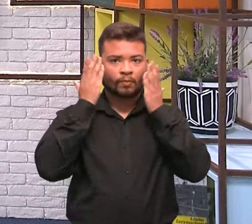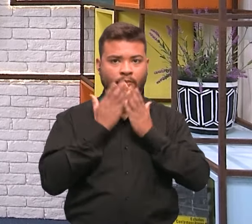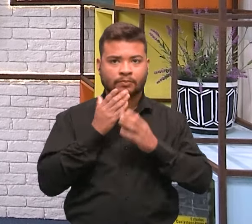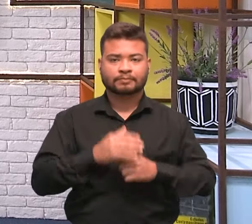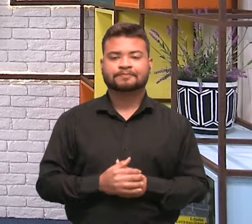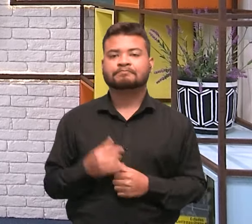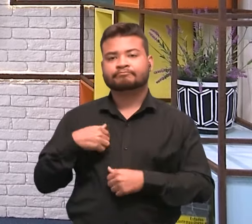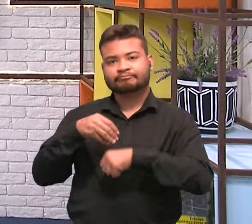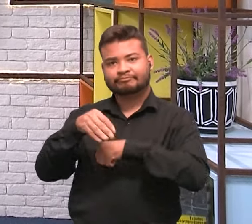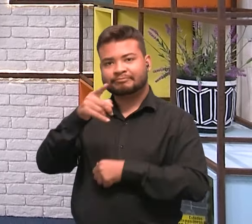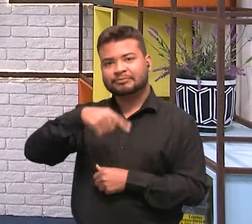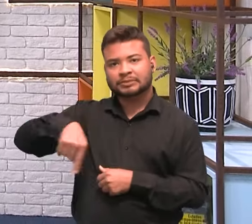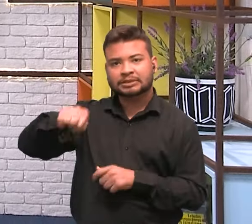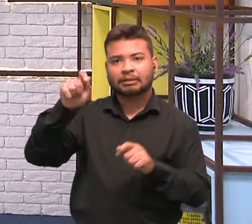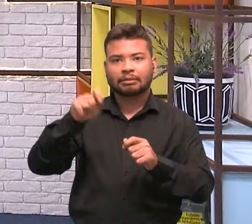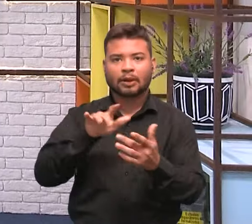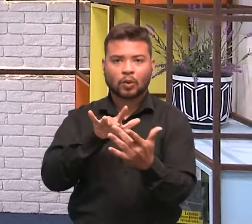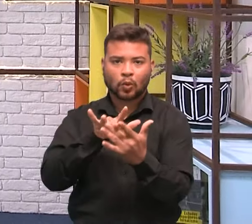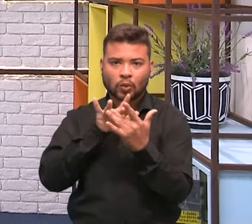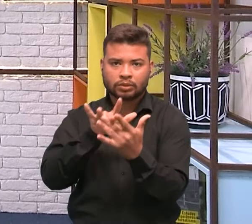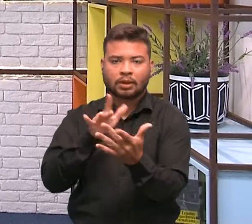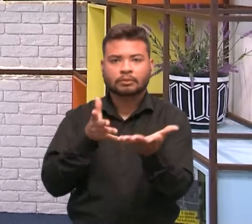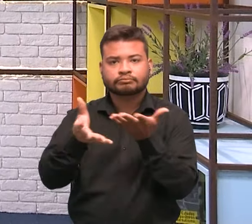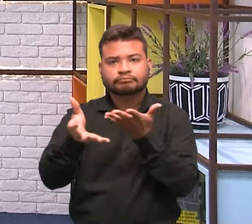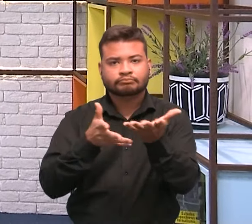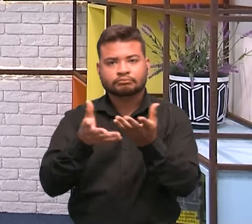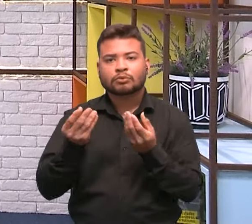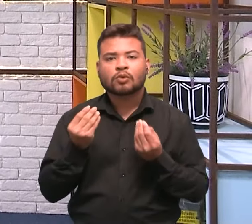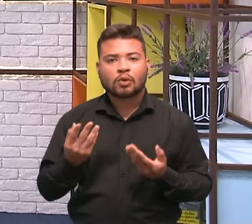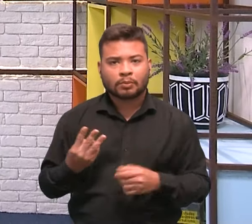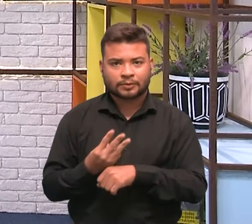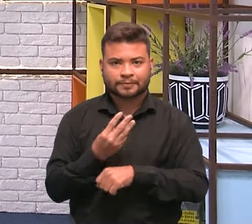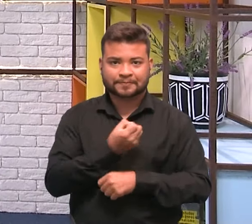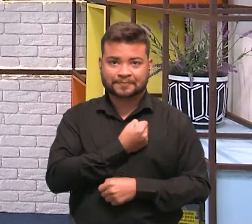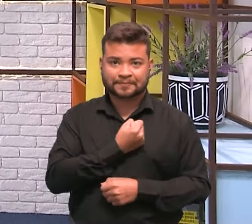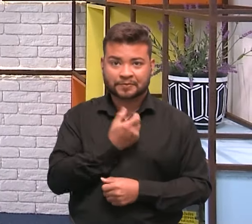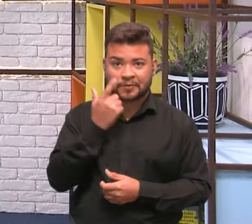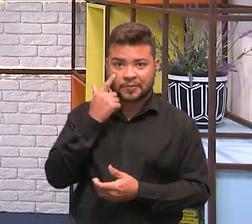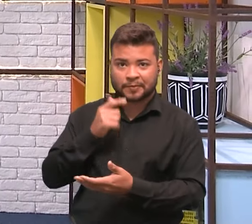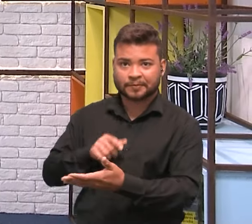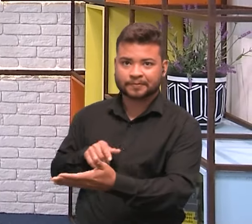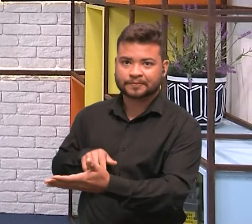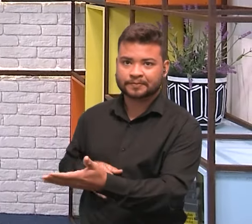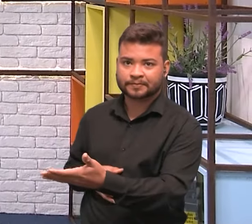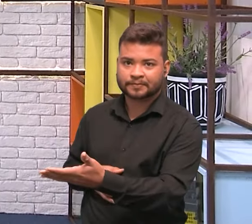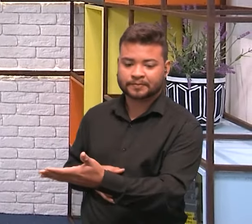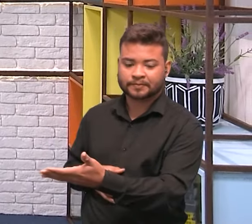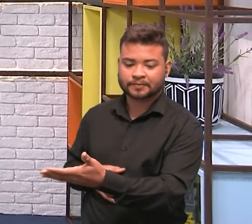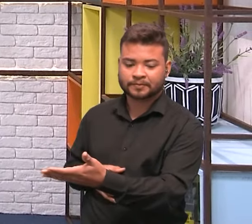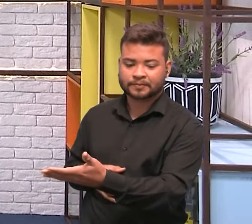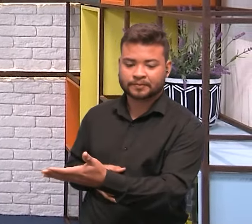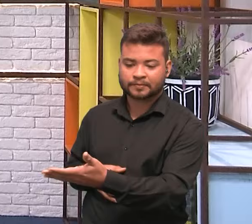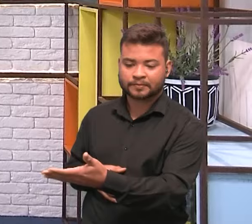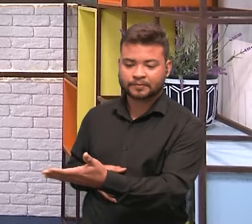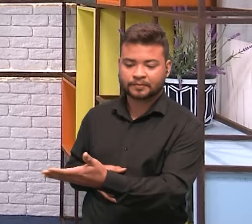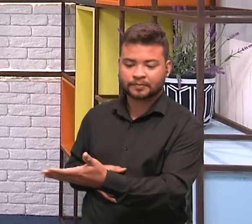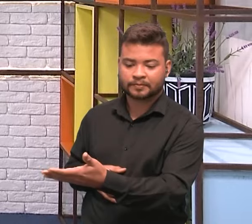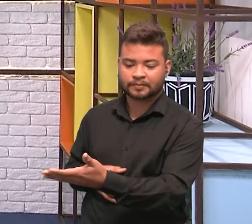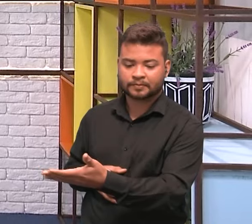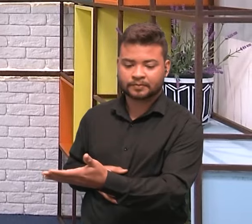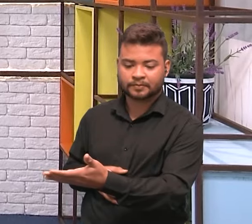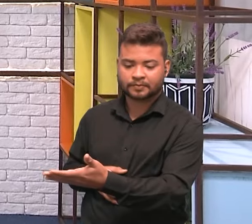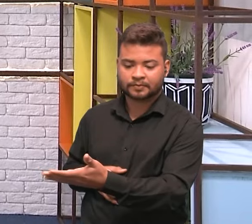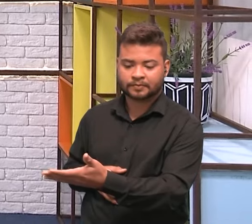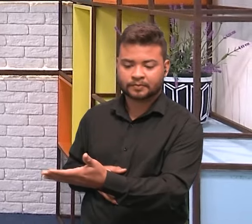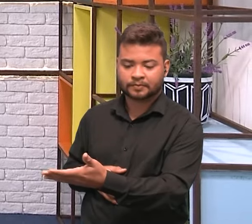E eu quero te lembrar também de participar com a gente aqui por meio do nosso WhatsApp. É só você mandar a sua mensagem para esse número, que aparece aqui embaixo da sua